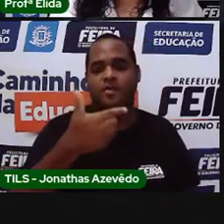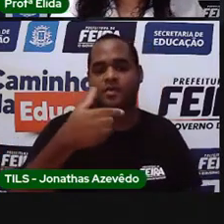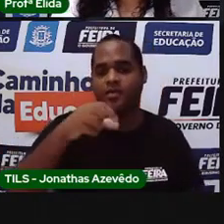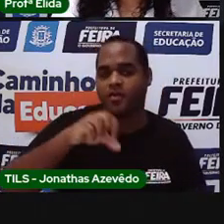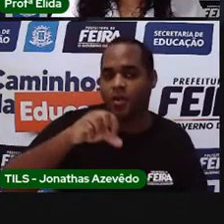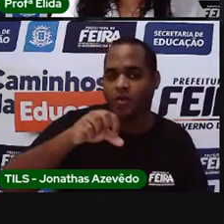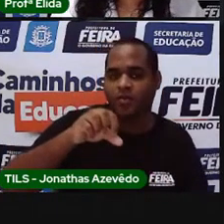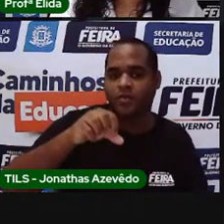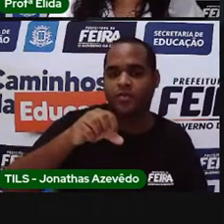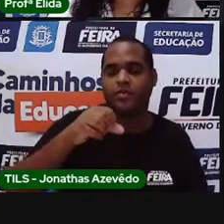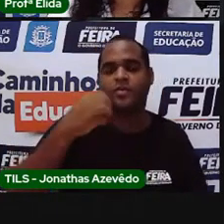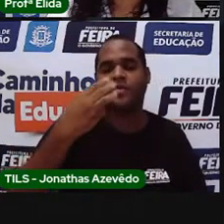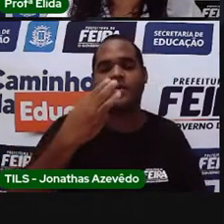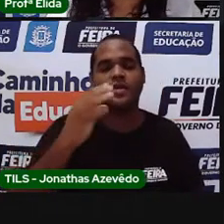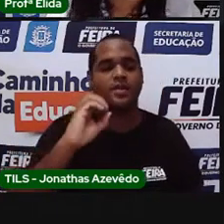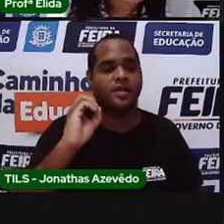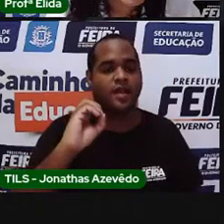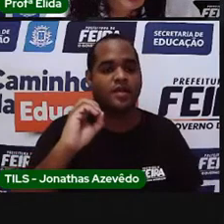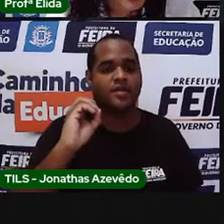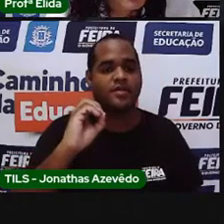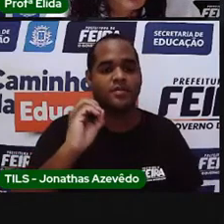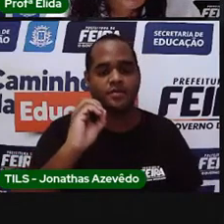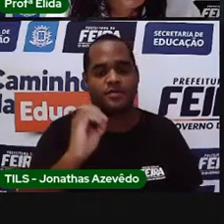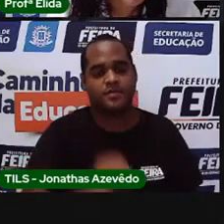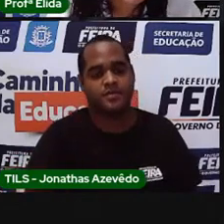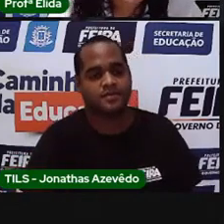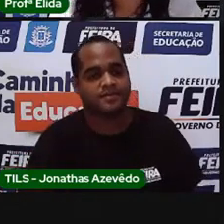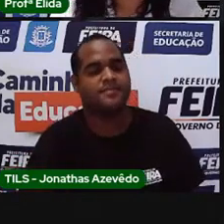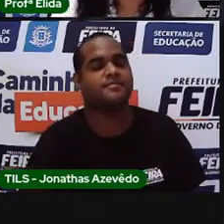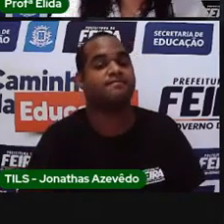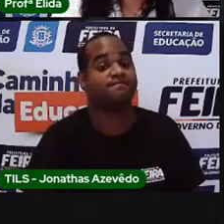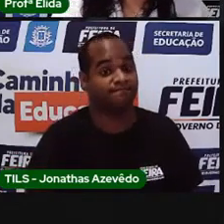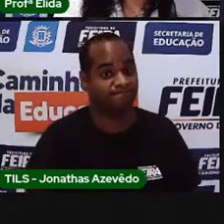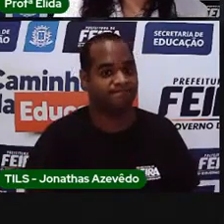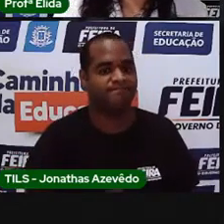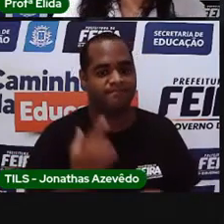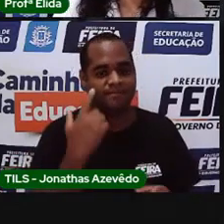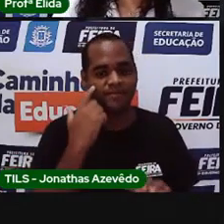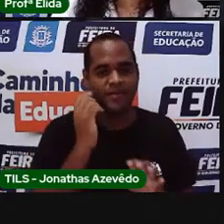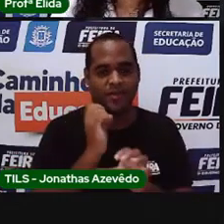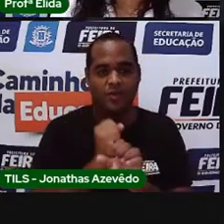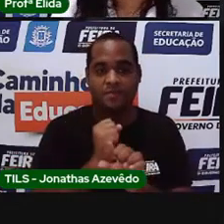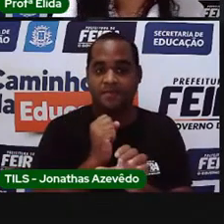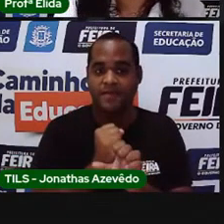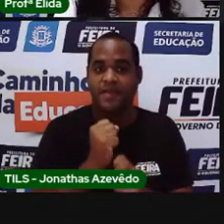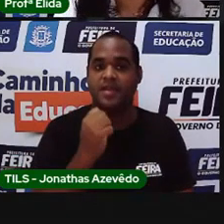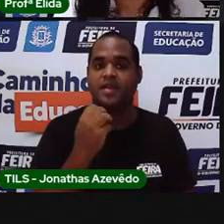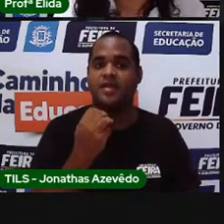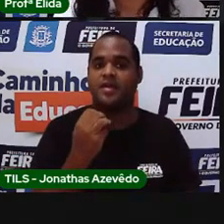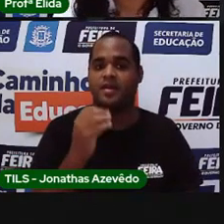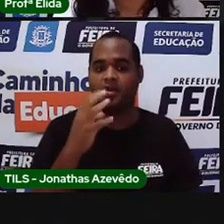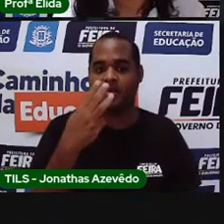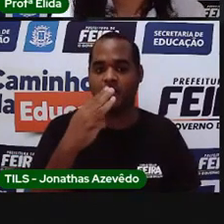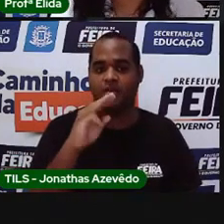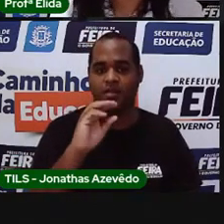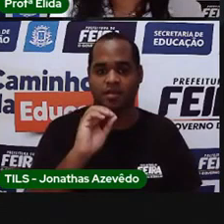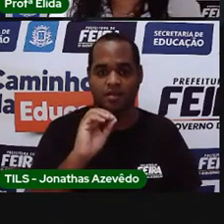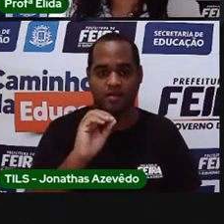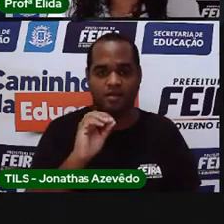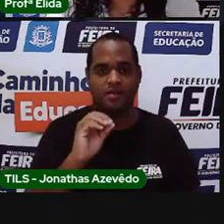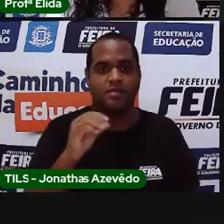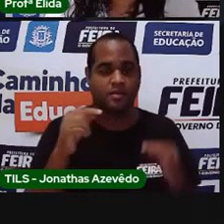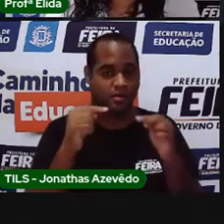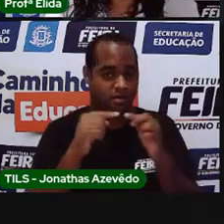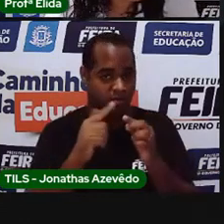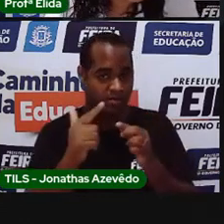vigésimo nono, trigésimo. Agora, começa o grupo com trinta. E